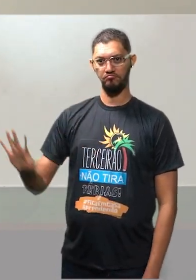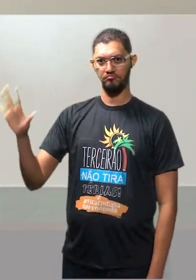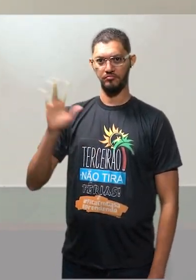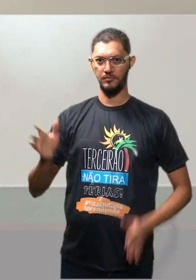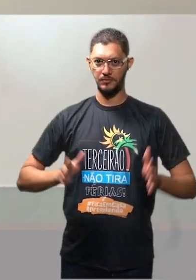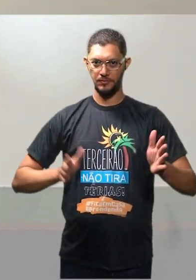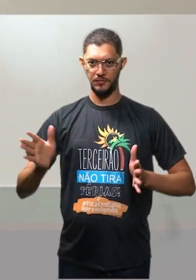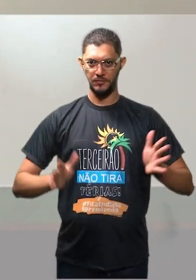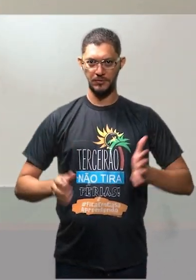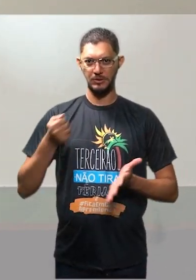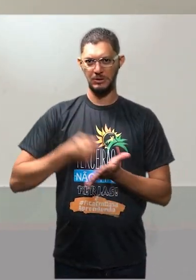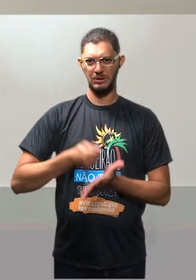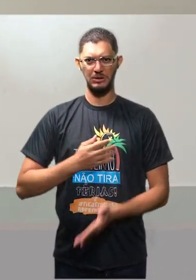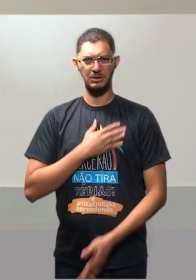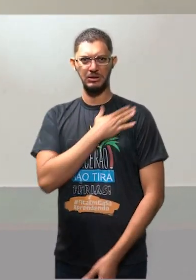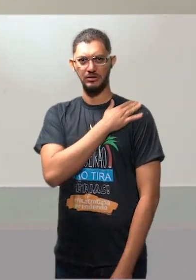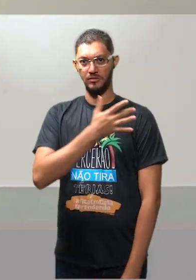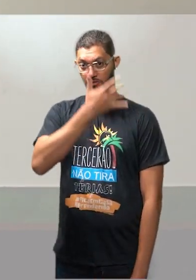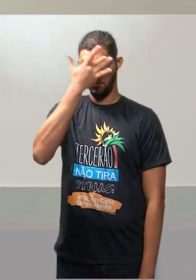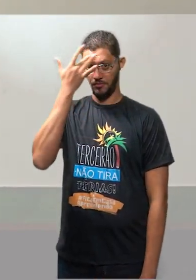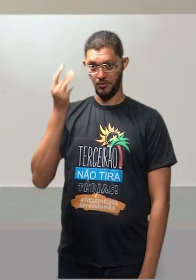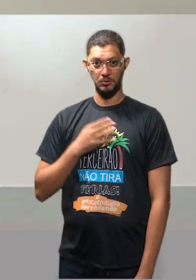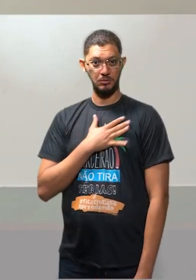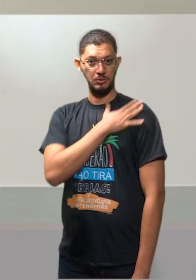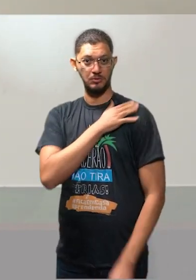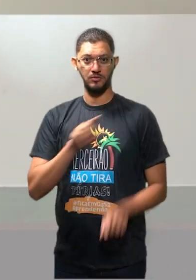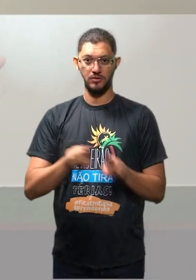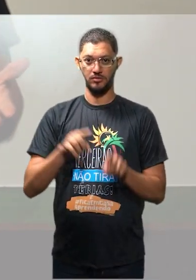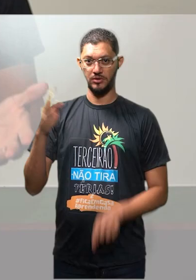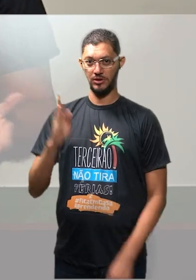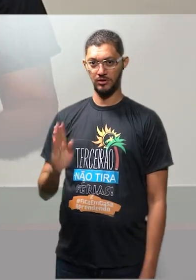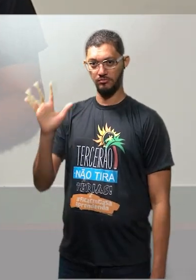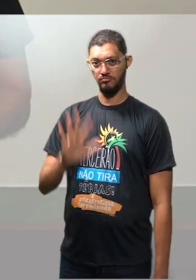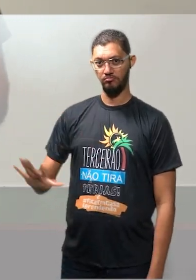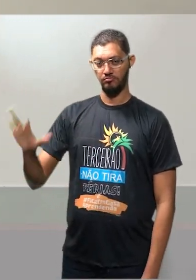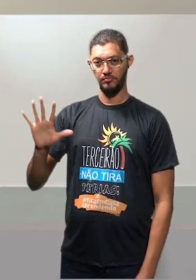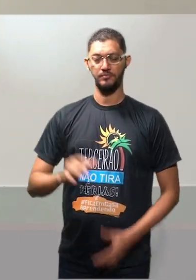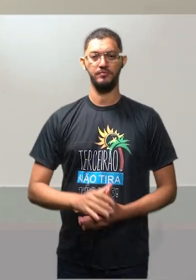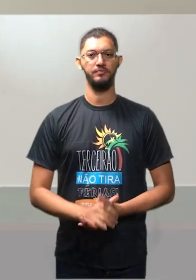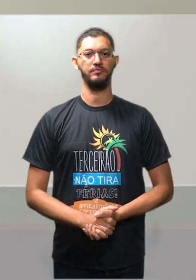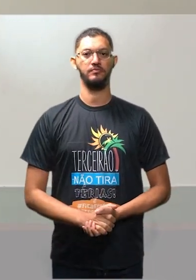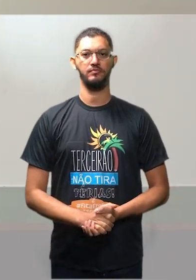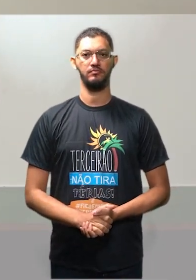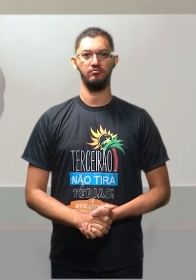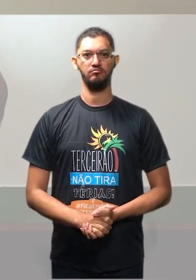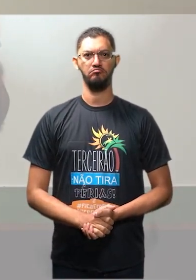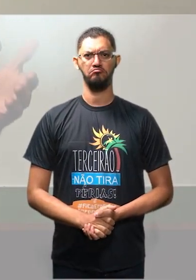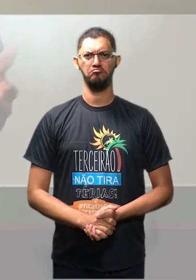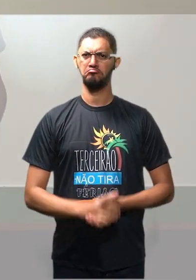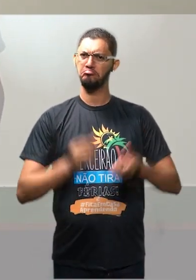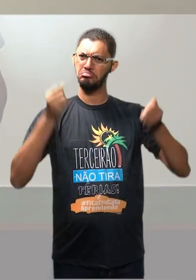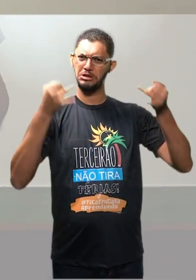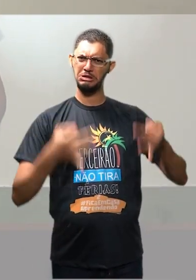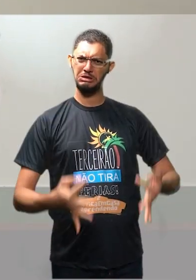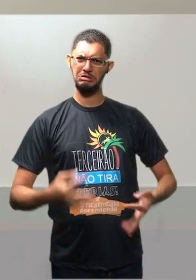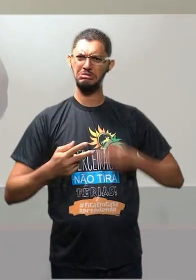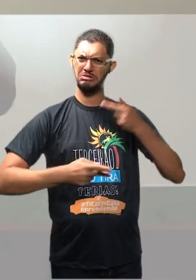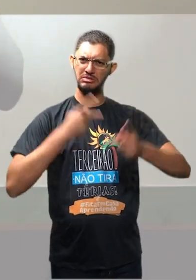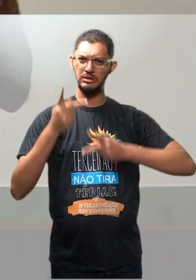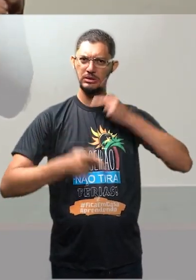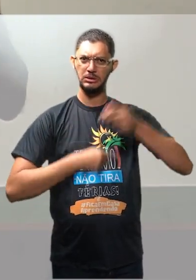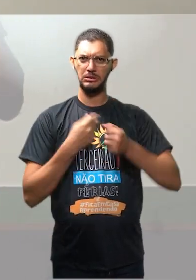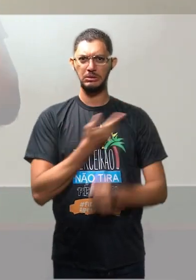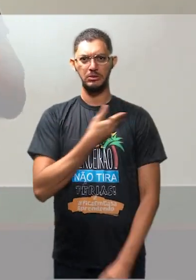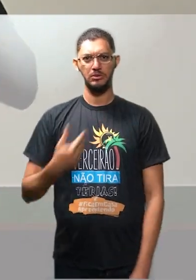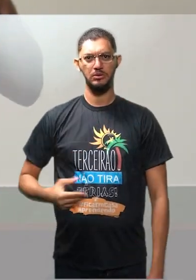Regime Ditatorial Civil Militar no Brasil. Turma, falamos muito já sobre os governos de